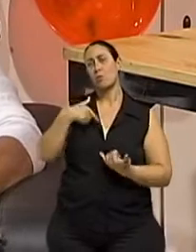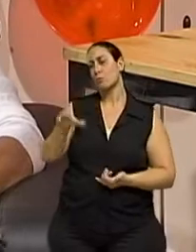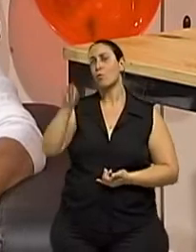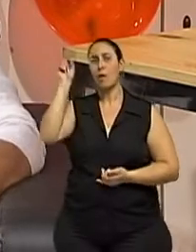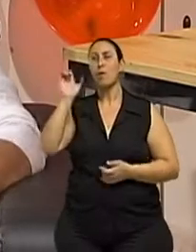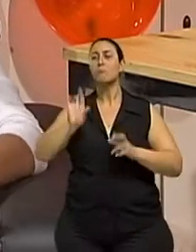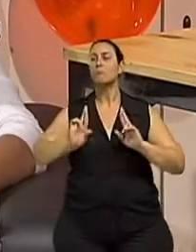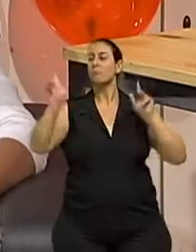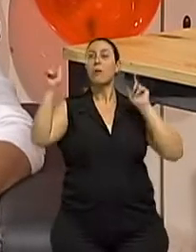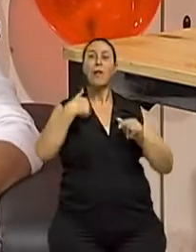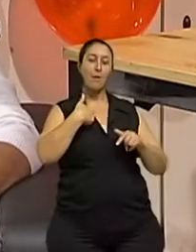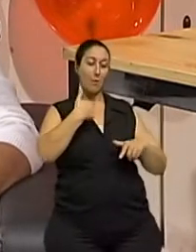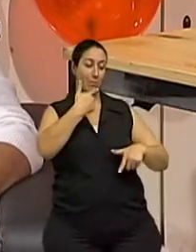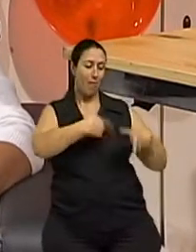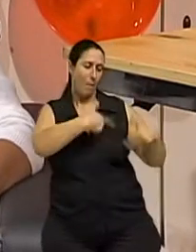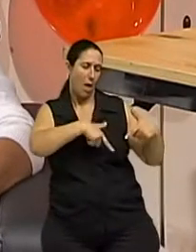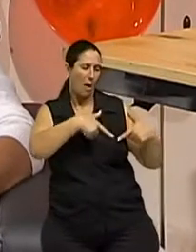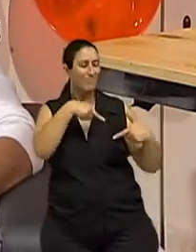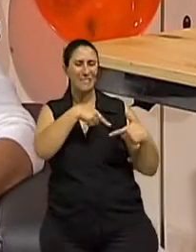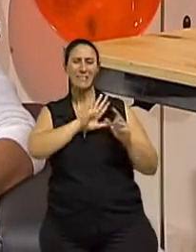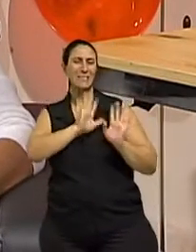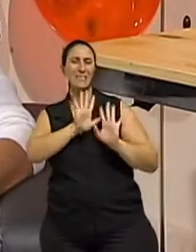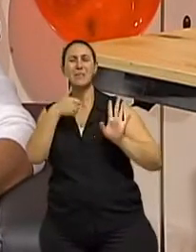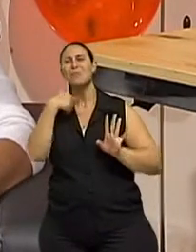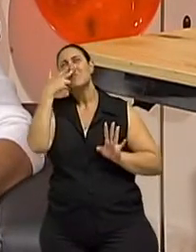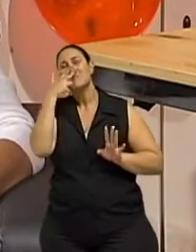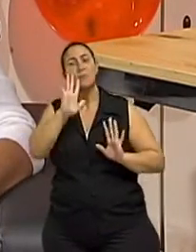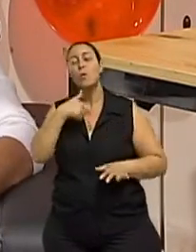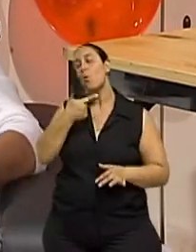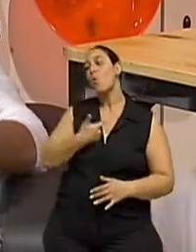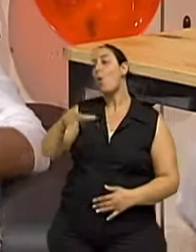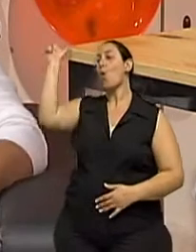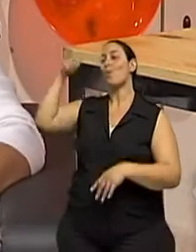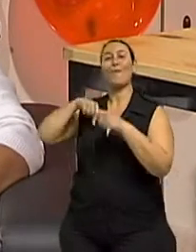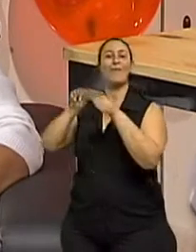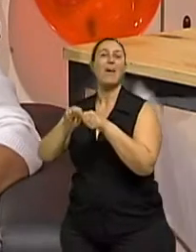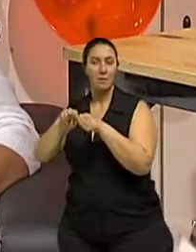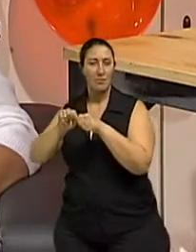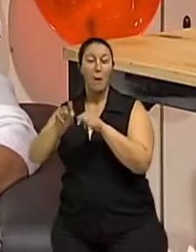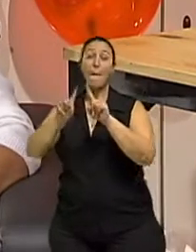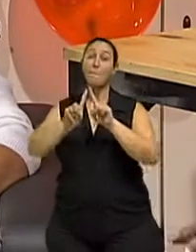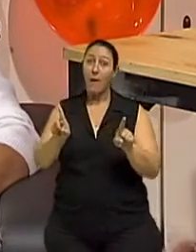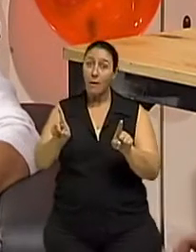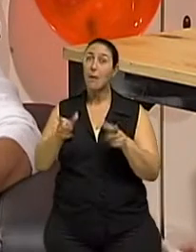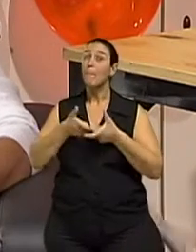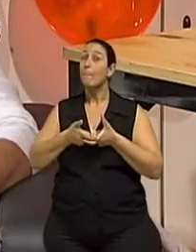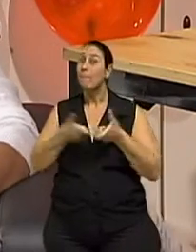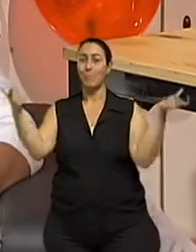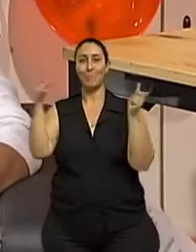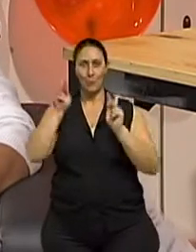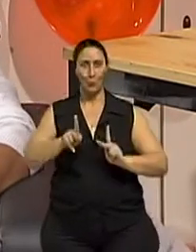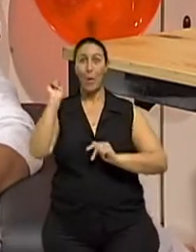diferente, mas a tendência é seguir naquela sua habilidade primeira, que é